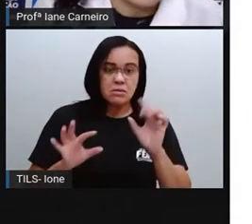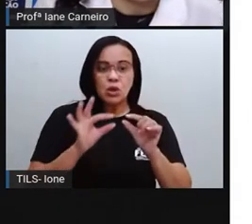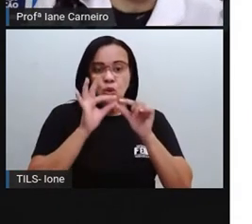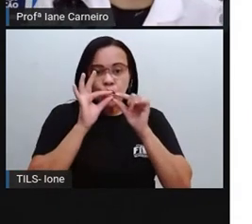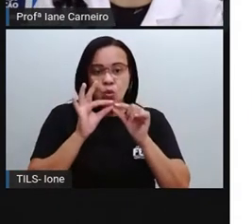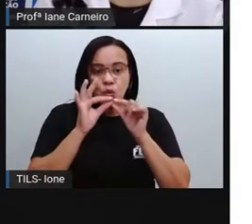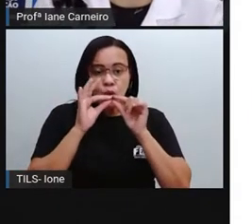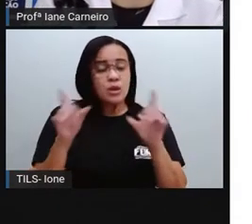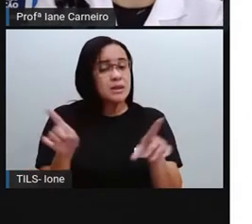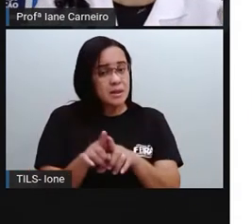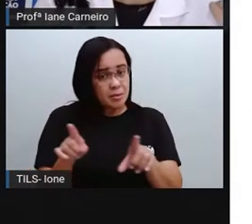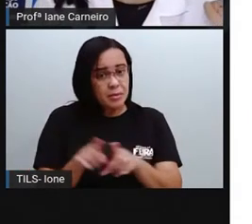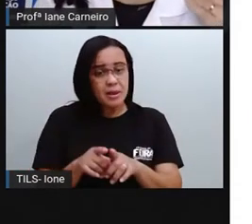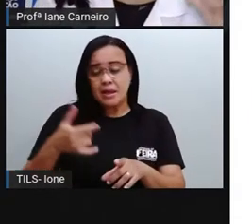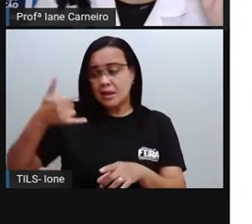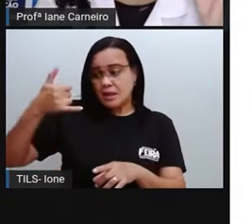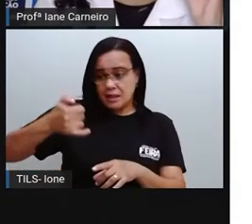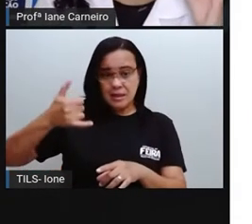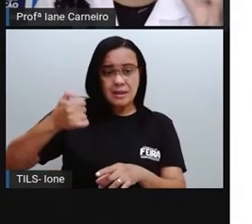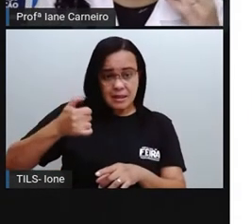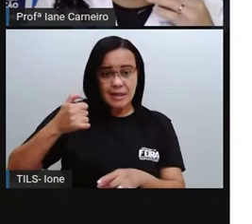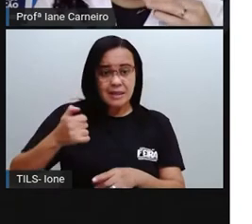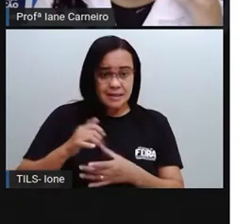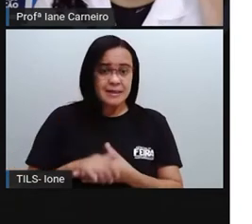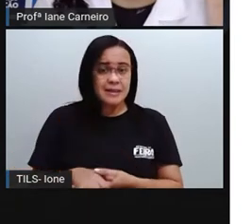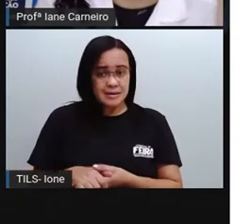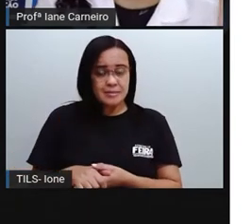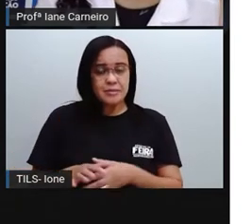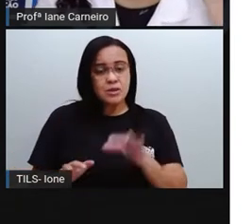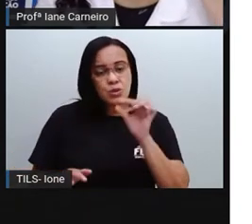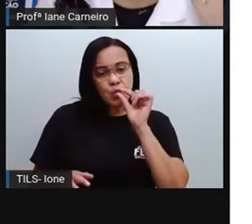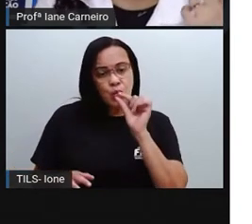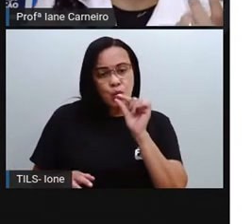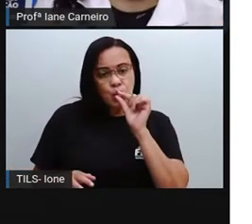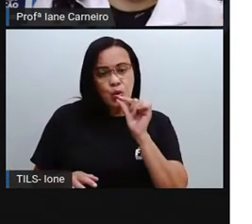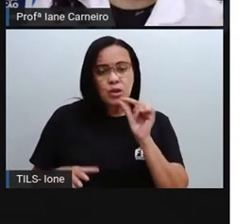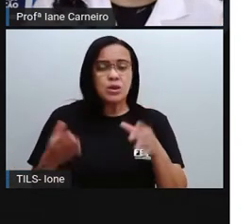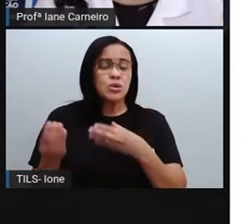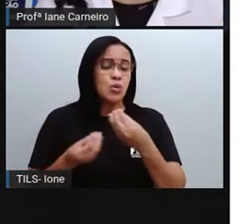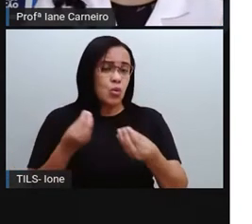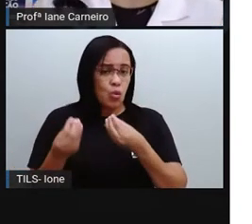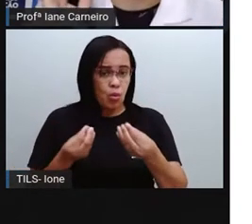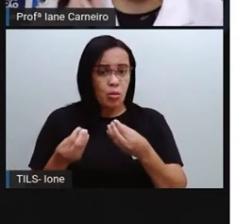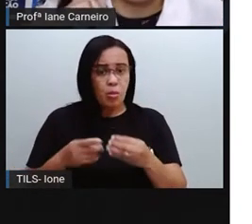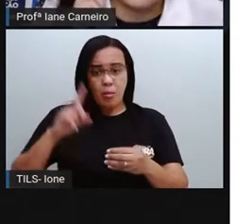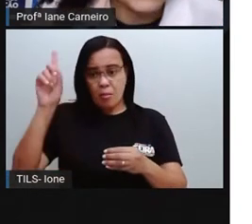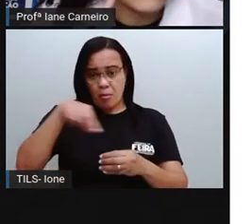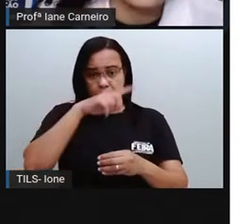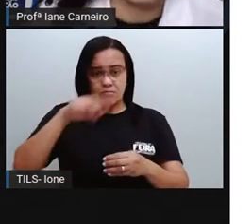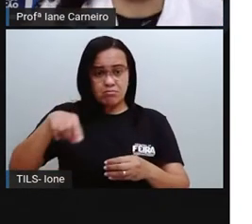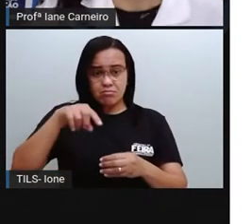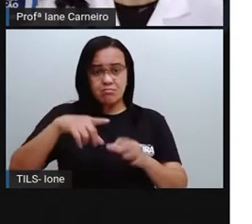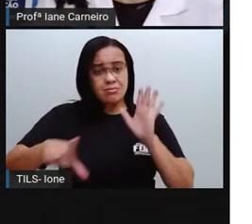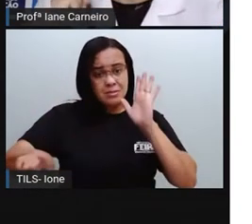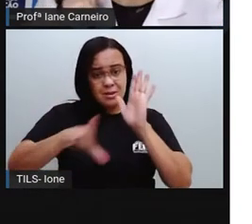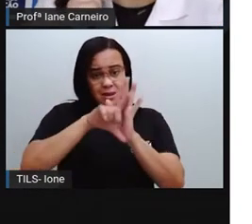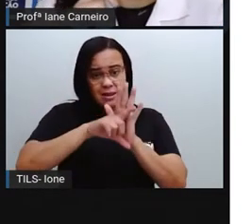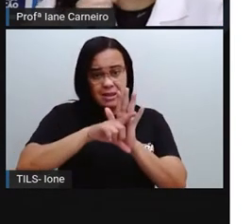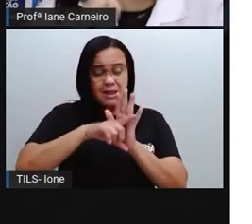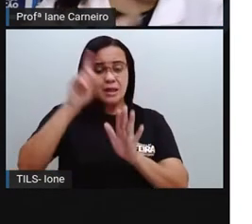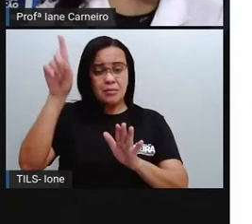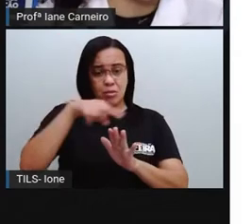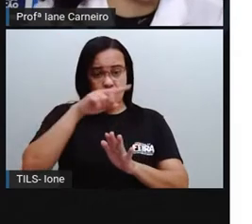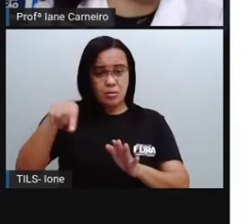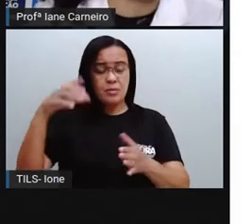como o bocal de uma caneta, o canudo foi impedido, na verdade, ele foi proibido em